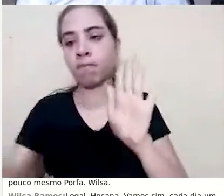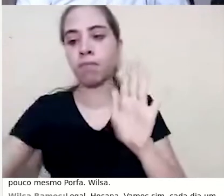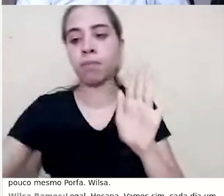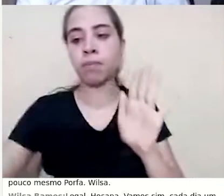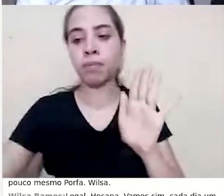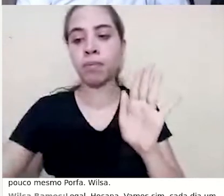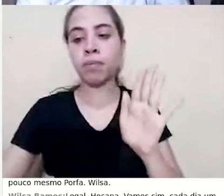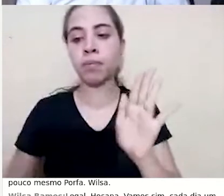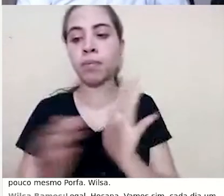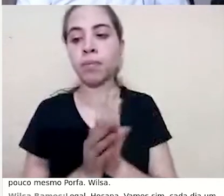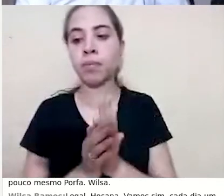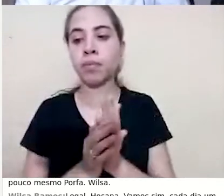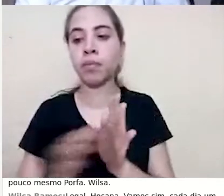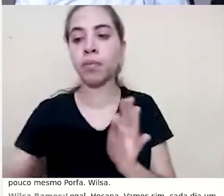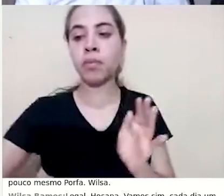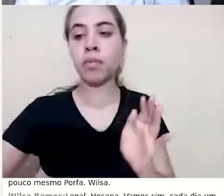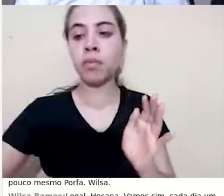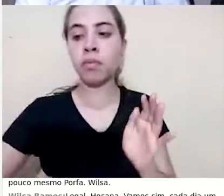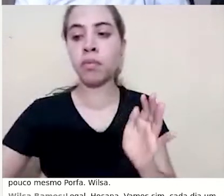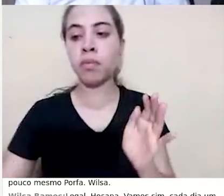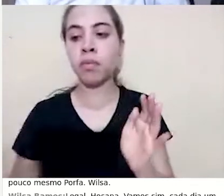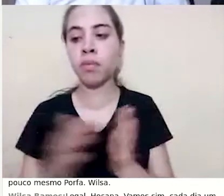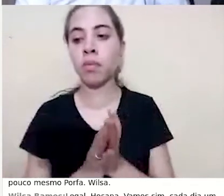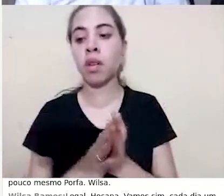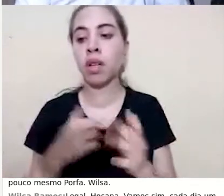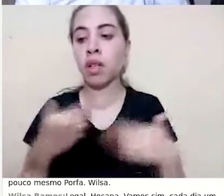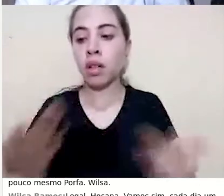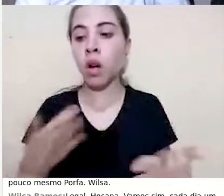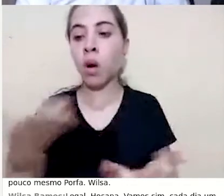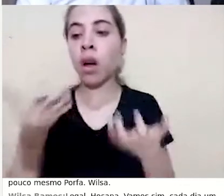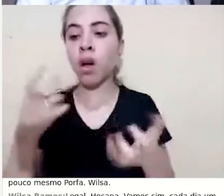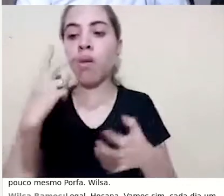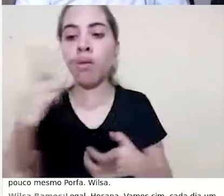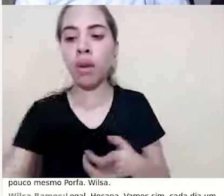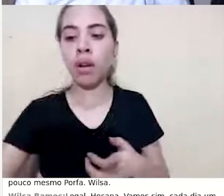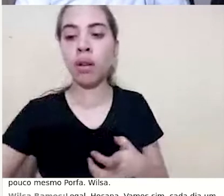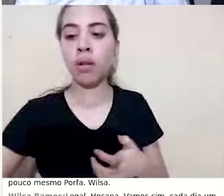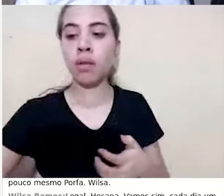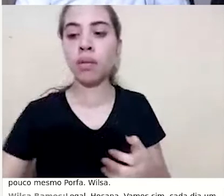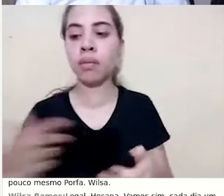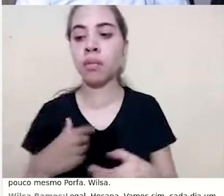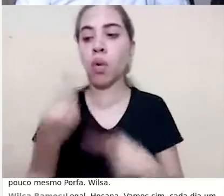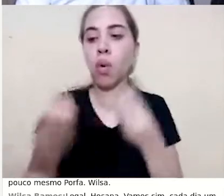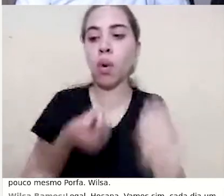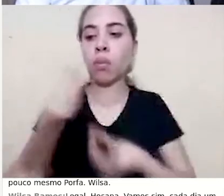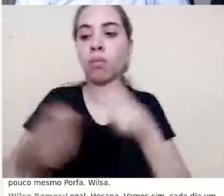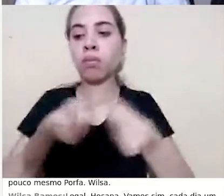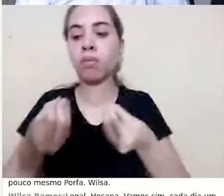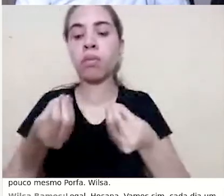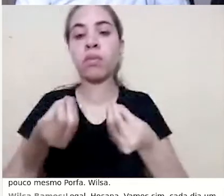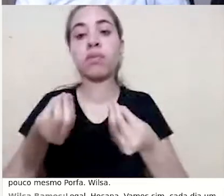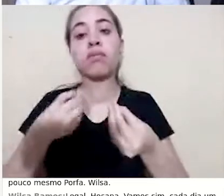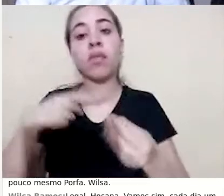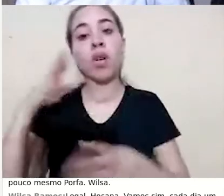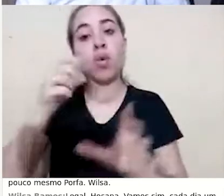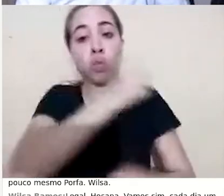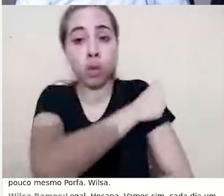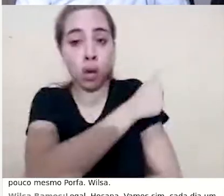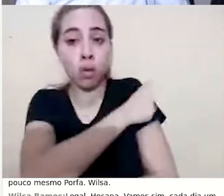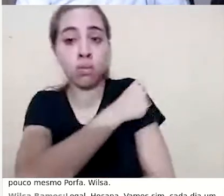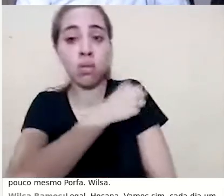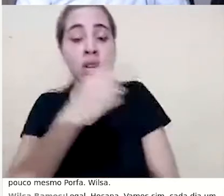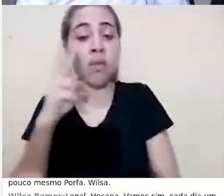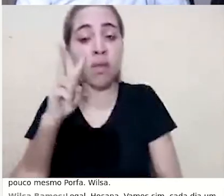e quero ver quem interagiu com esse módulo nessa semana e eu estou vendo só os estudantes. Bom, aqui eu vejo